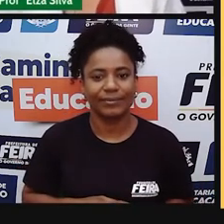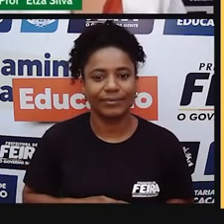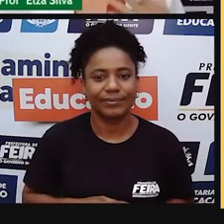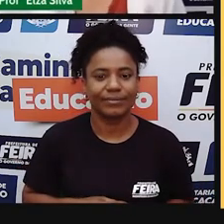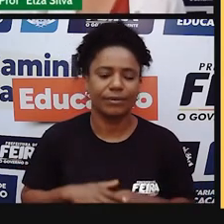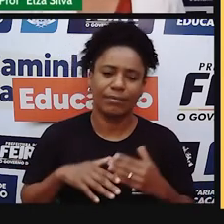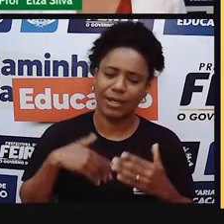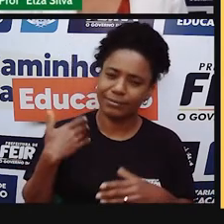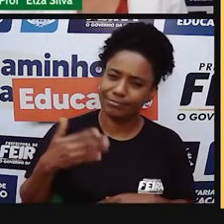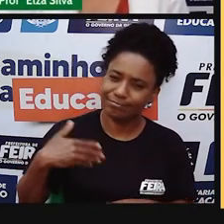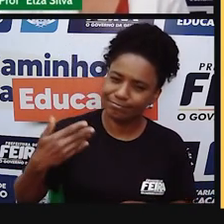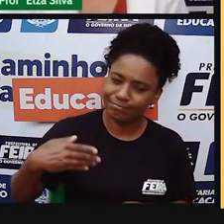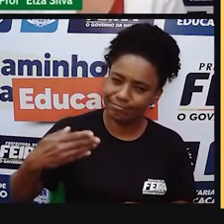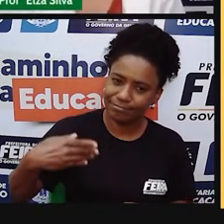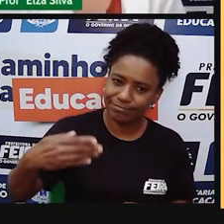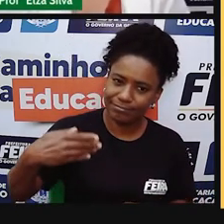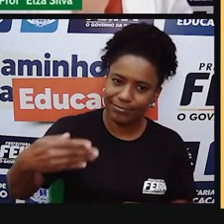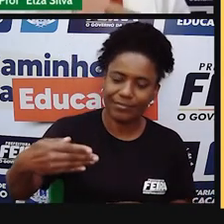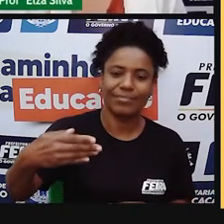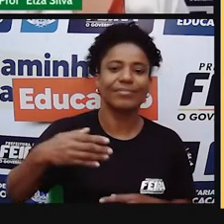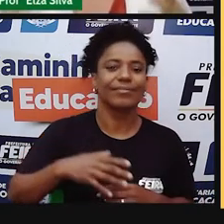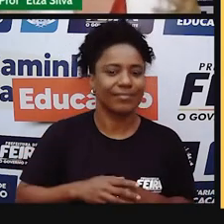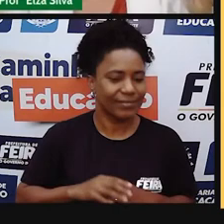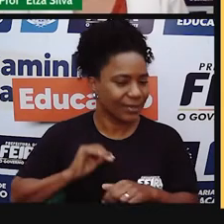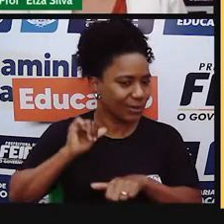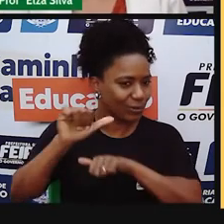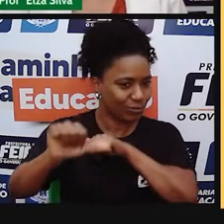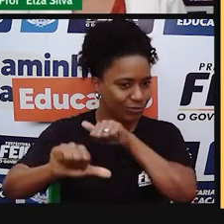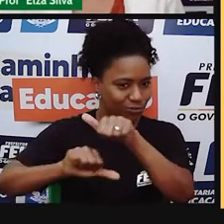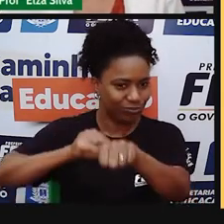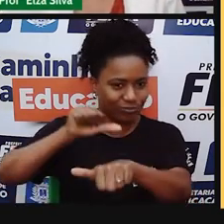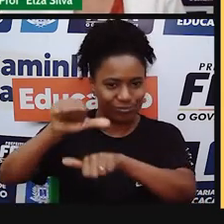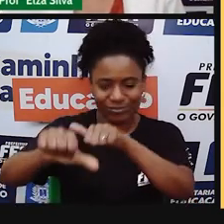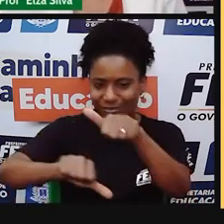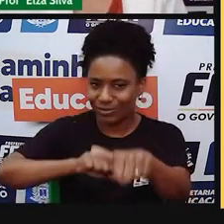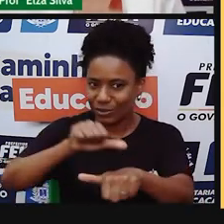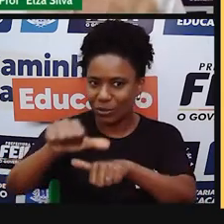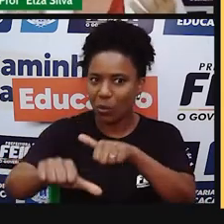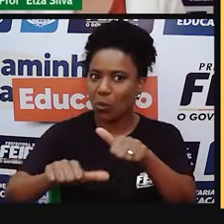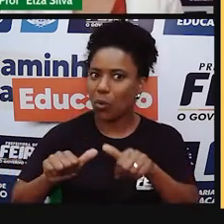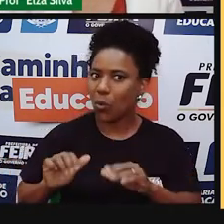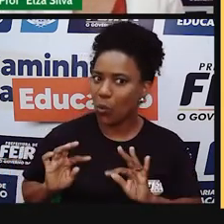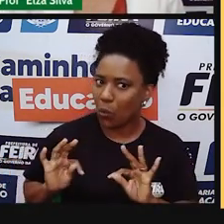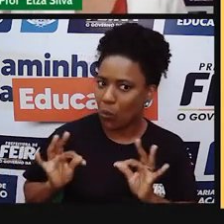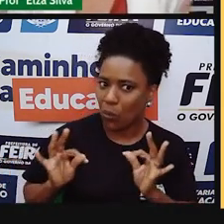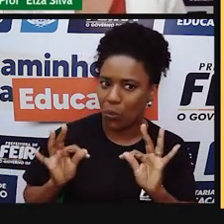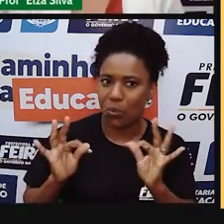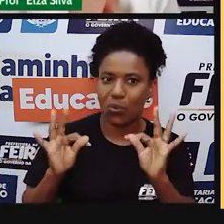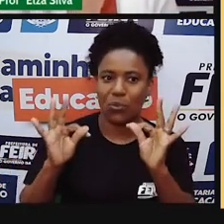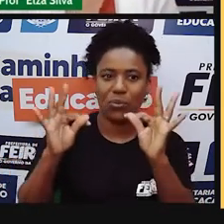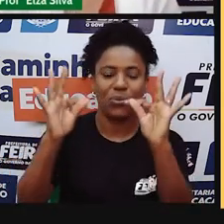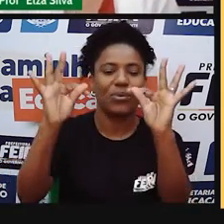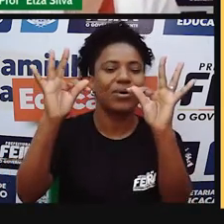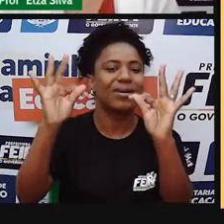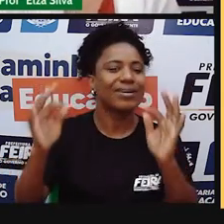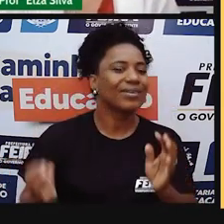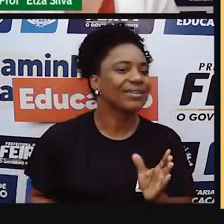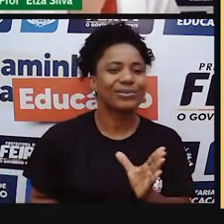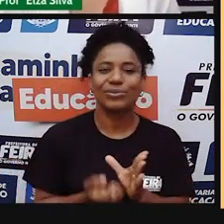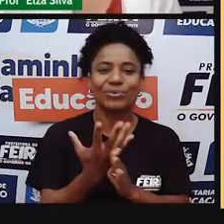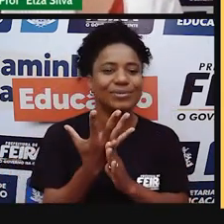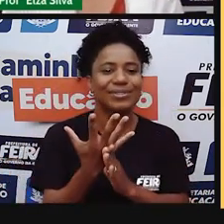né, o tempo foi passando e tudo na vida é valor, né, tudo progride. Surgem, então,